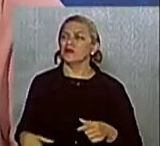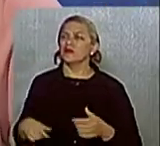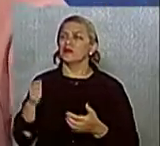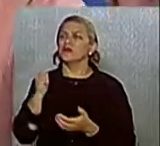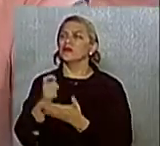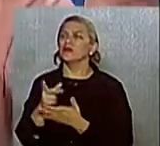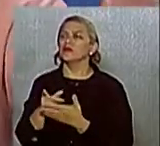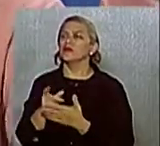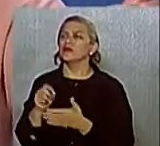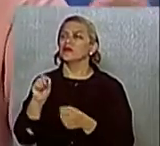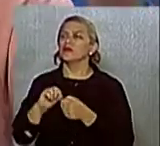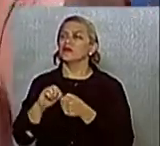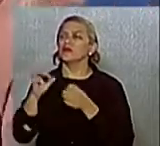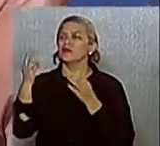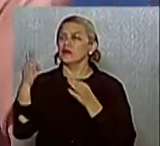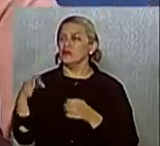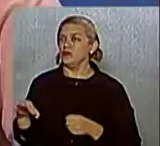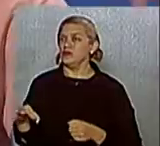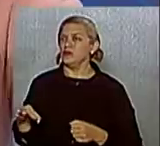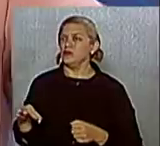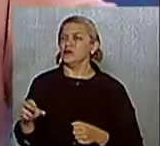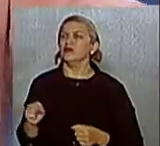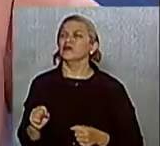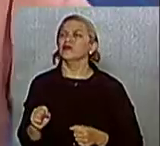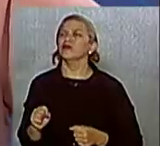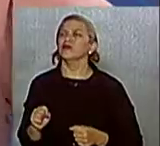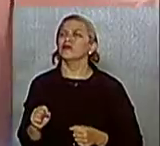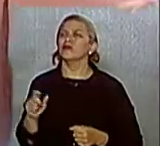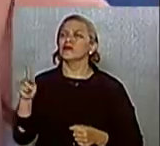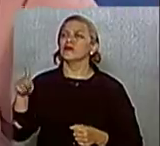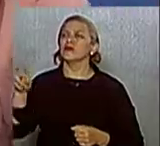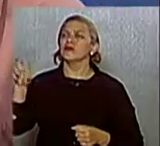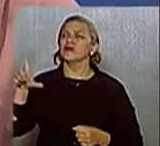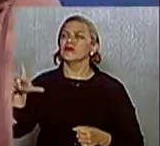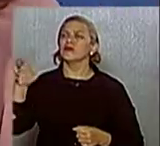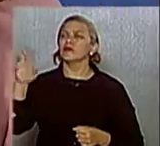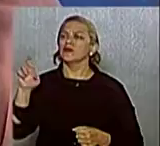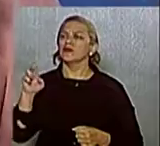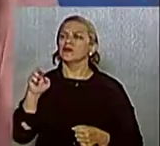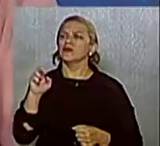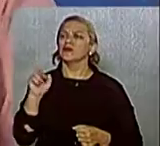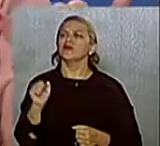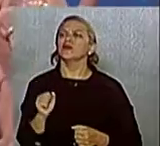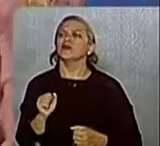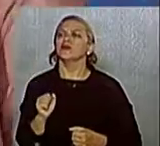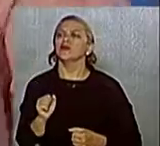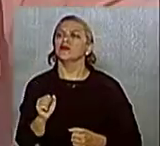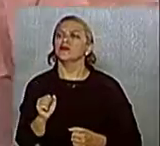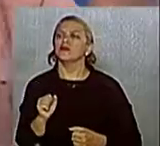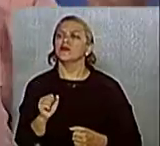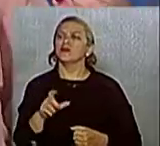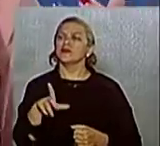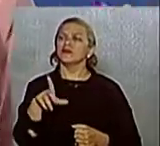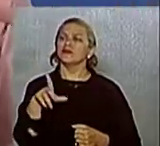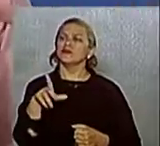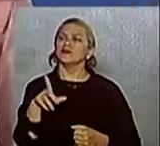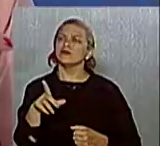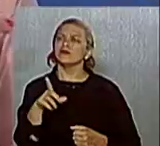Dez segundos. A PLR, sim. No caso da empresa, no caso da sua empresa, tá? Mas tem que ter